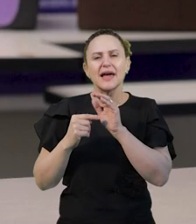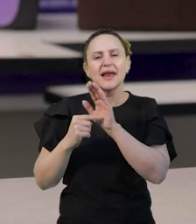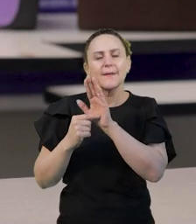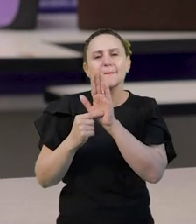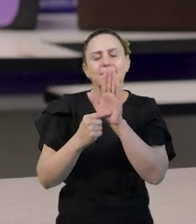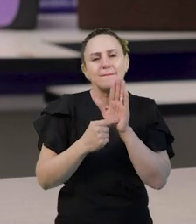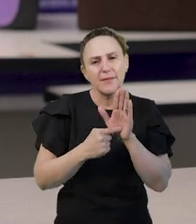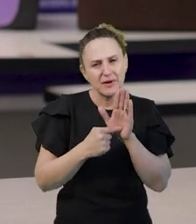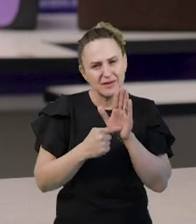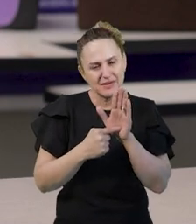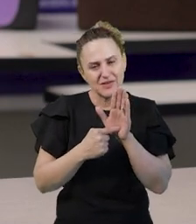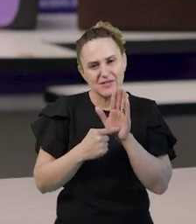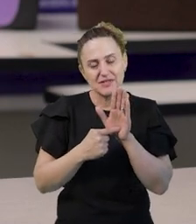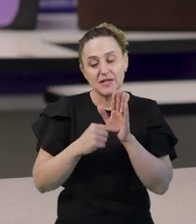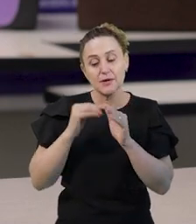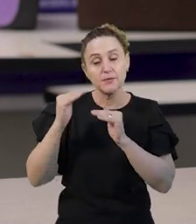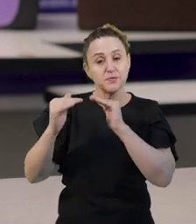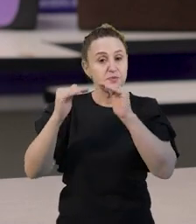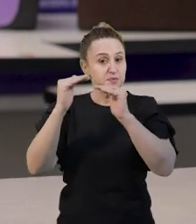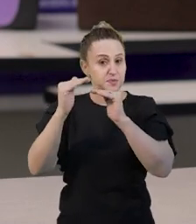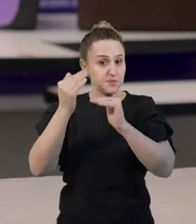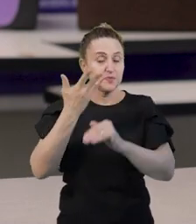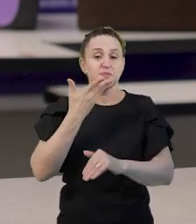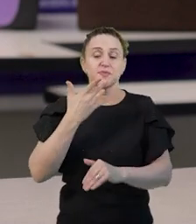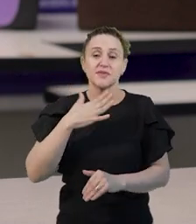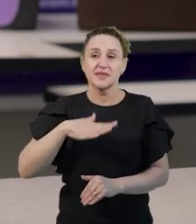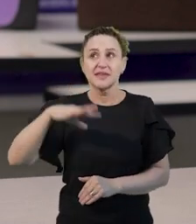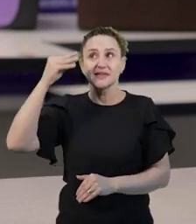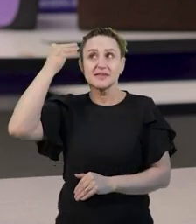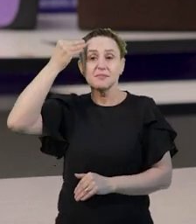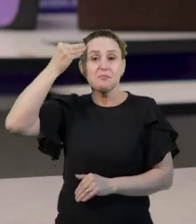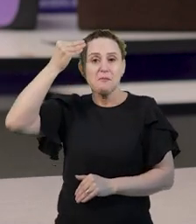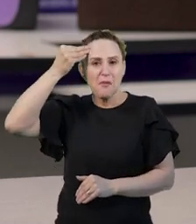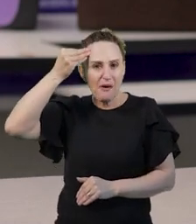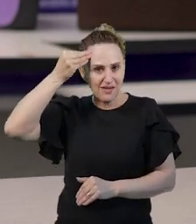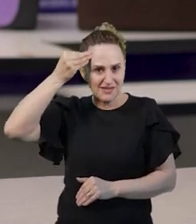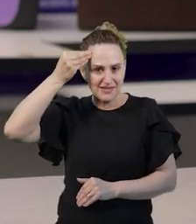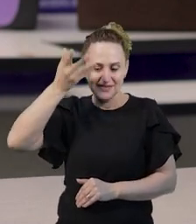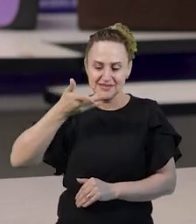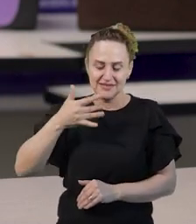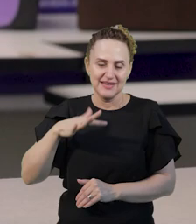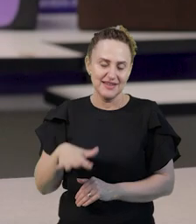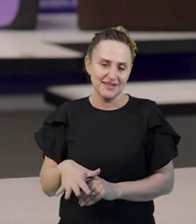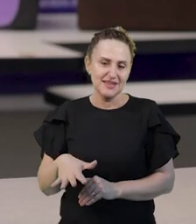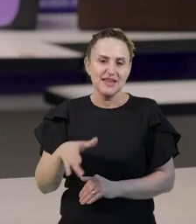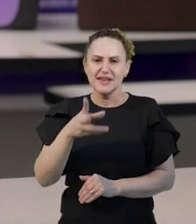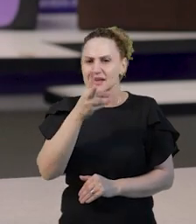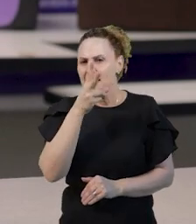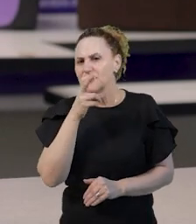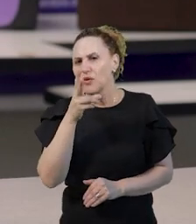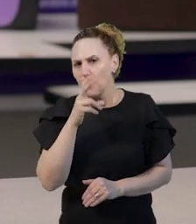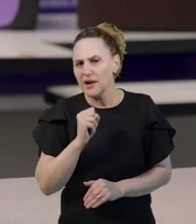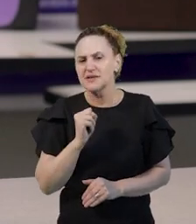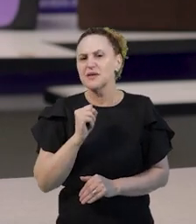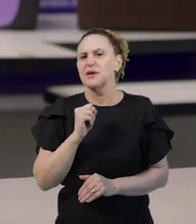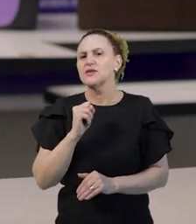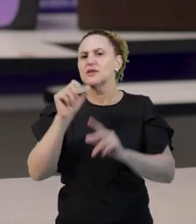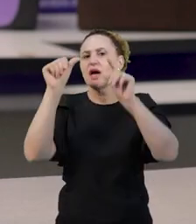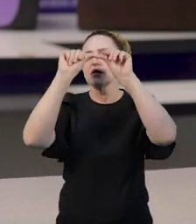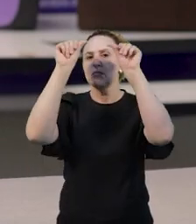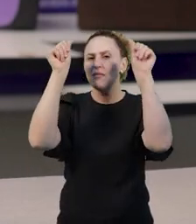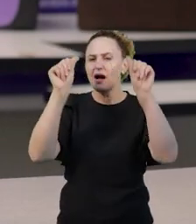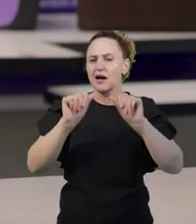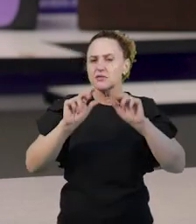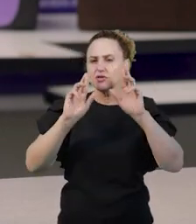nas hipóteses das crianças. Aos poucos, as crianças vão percebendo que as imagens são diferentes dos